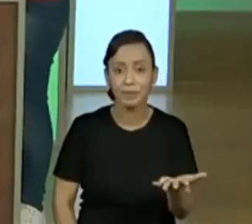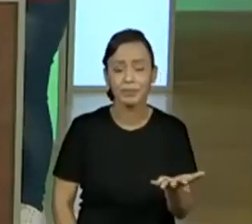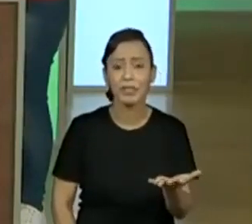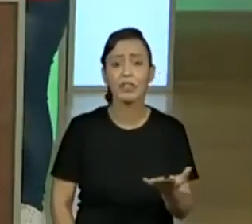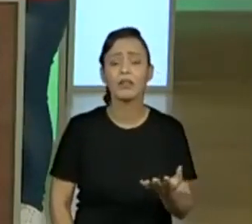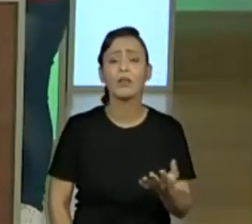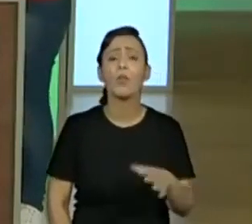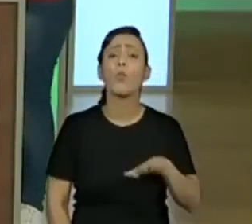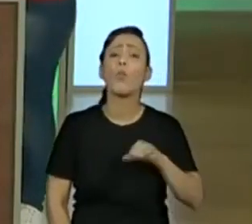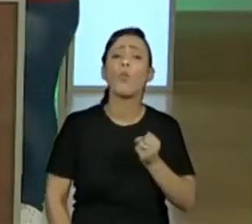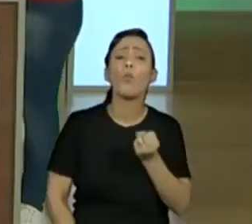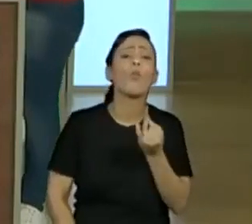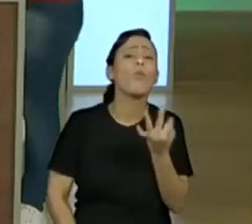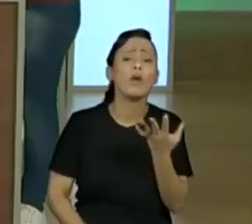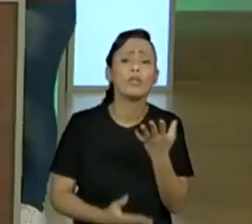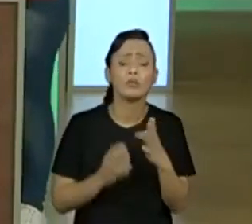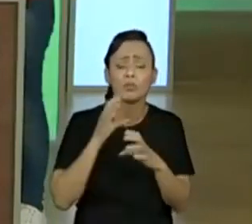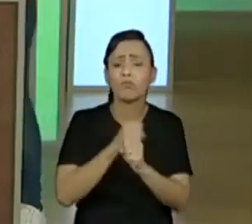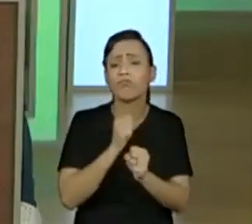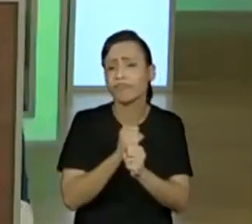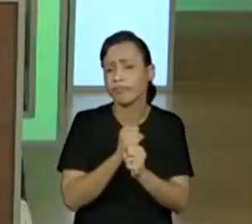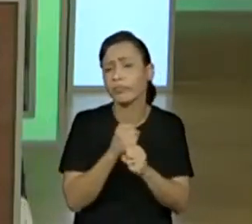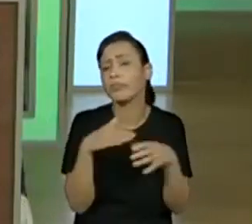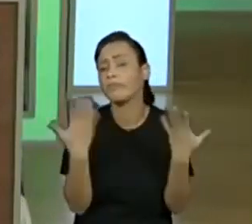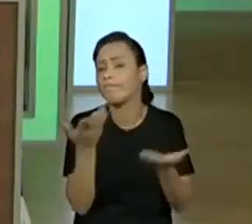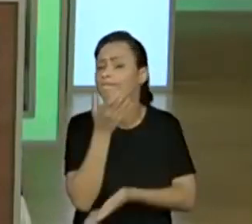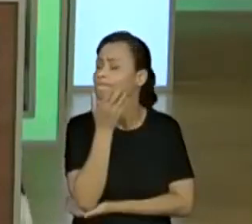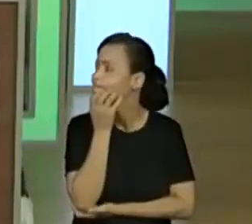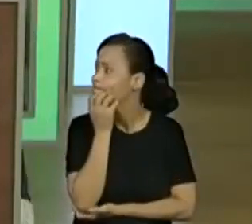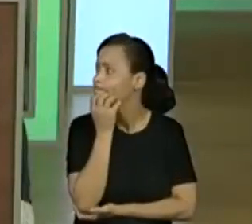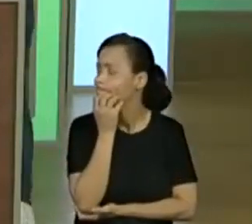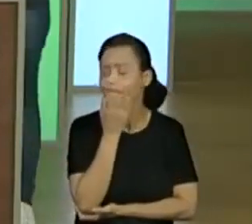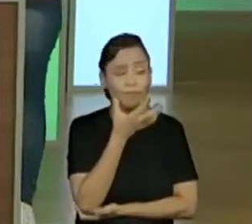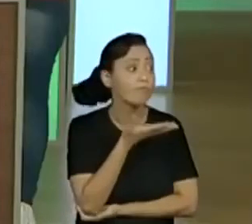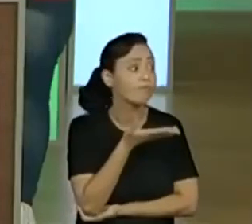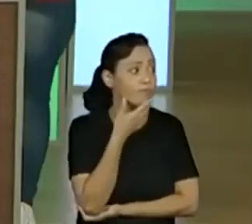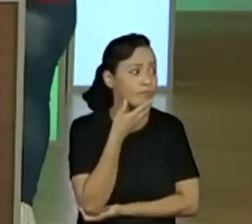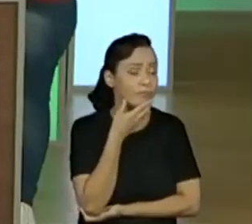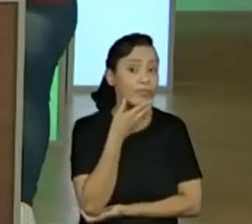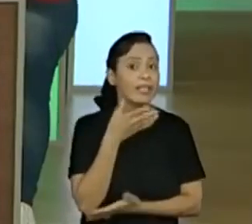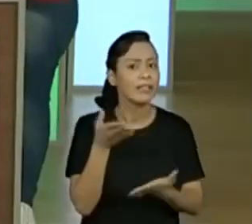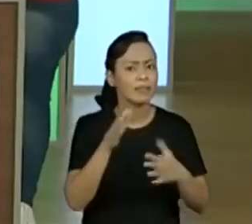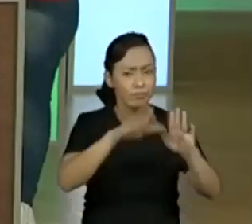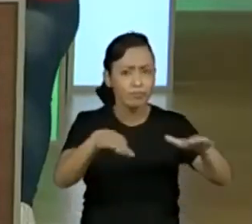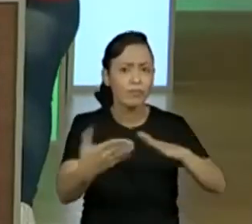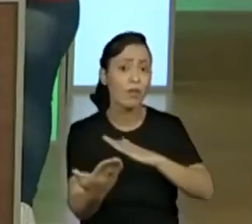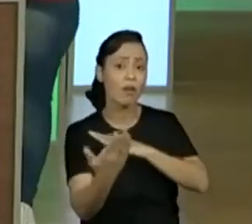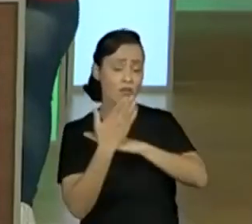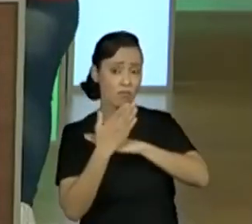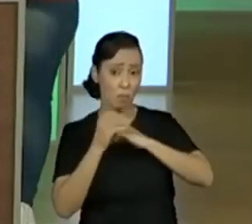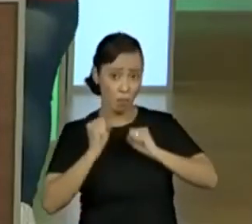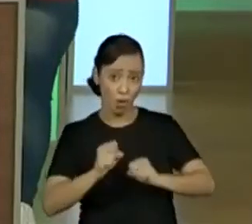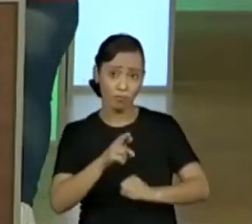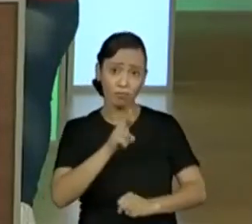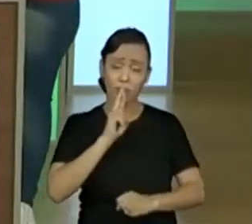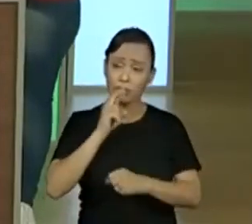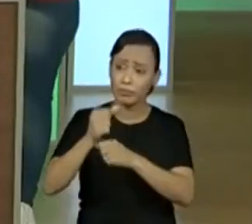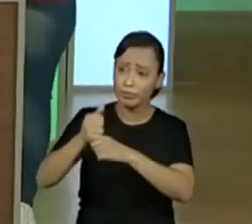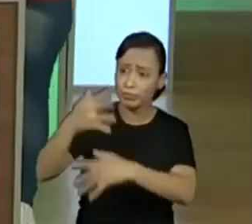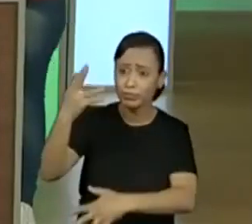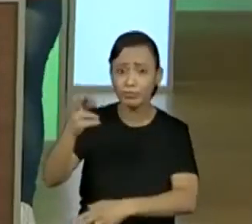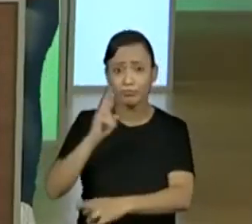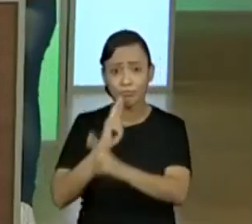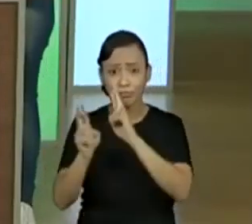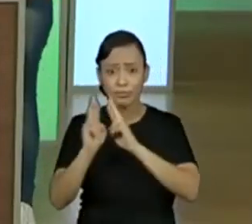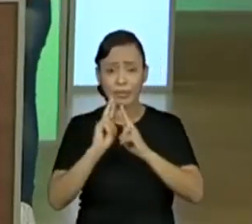Quanto que a gente tem no A, Prô? Vamos ver aqui no dado? Criançada, podem ir colocando aí no chat para a gente. Quanto que a gente